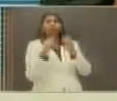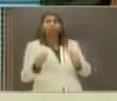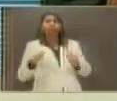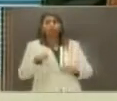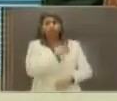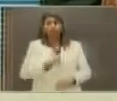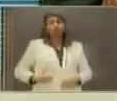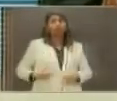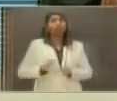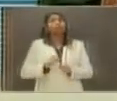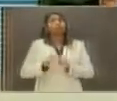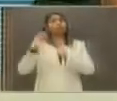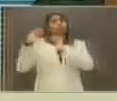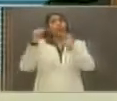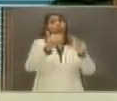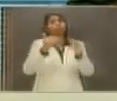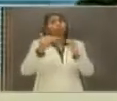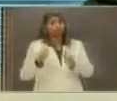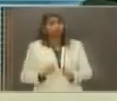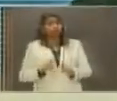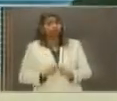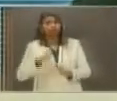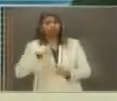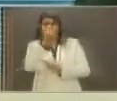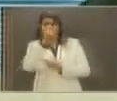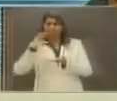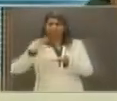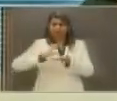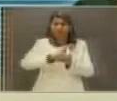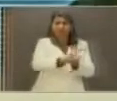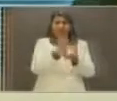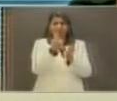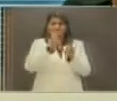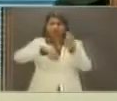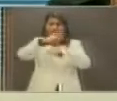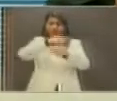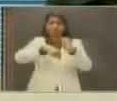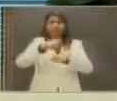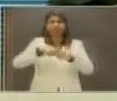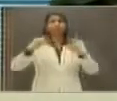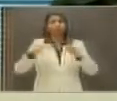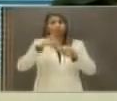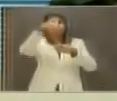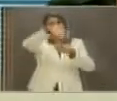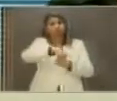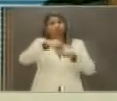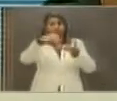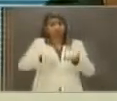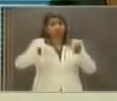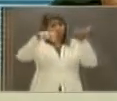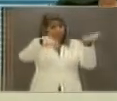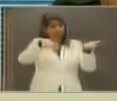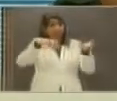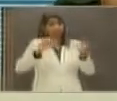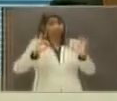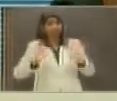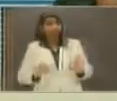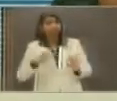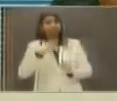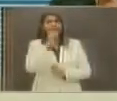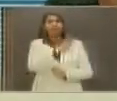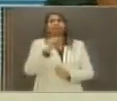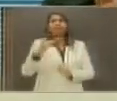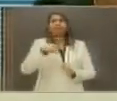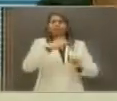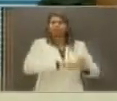execução nenhum projeto, porque as verbas, o orçamento são votados no Congresso Nacional. E qualquer candidato